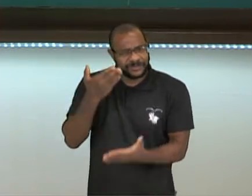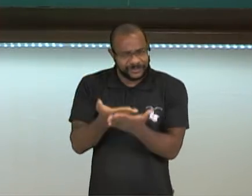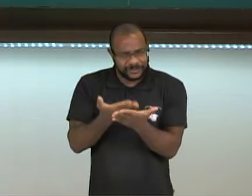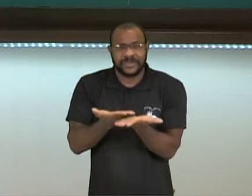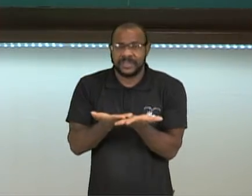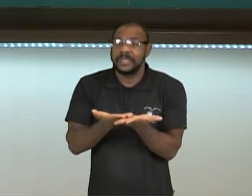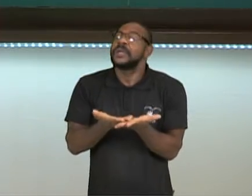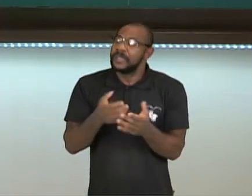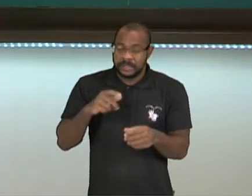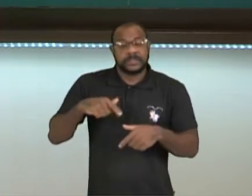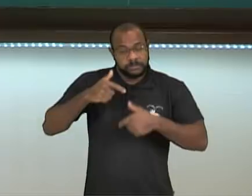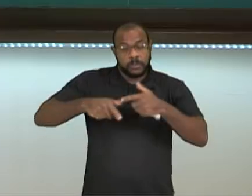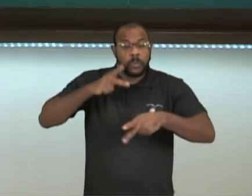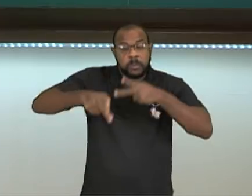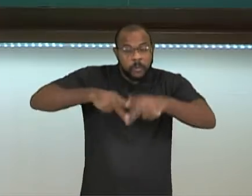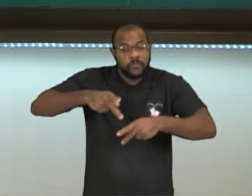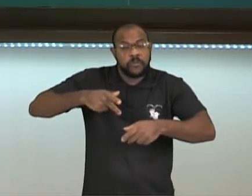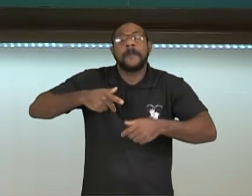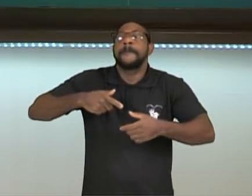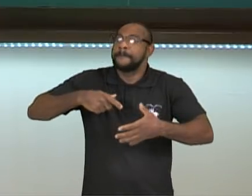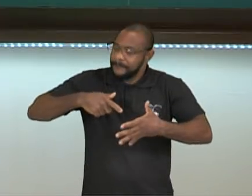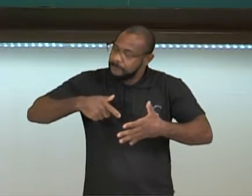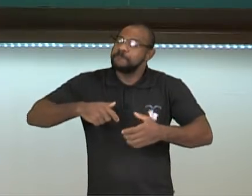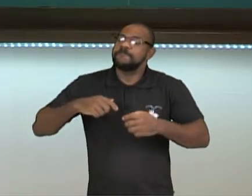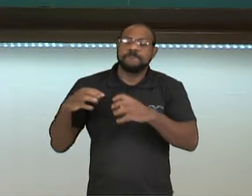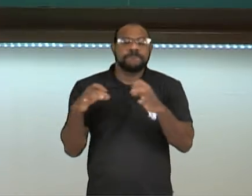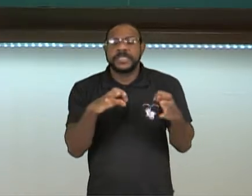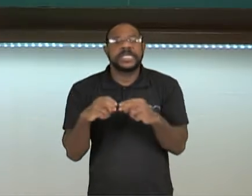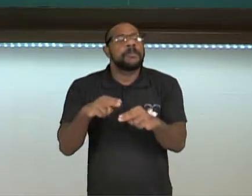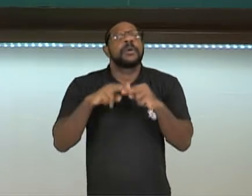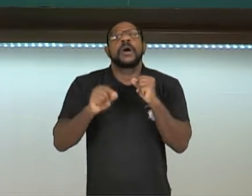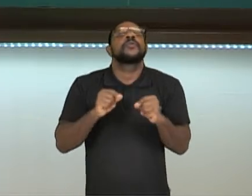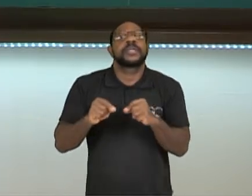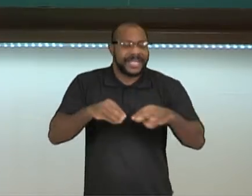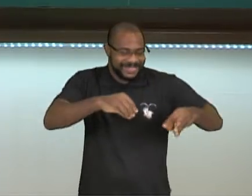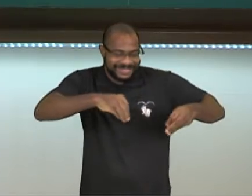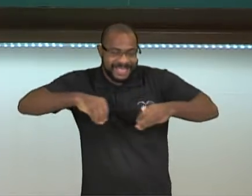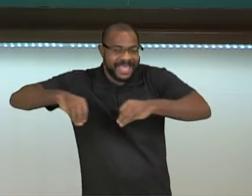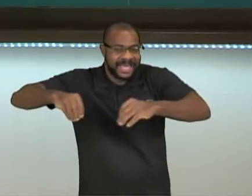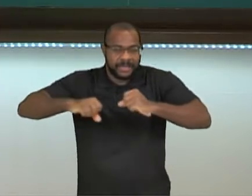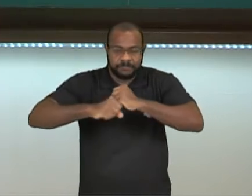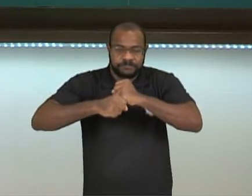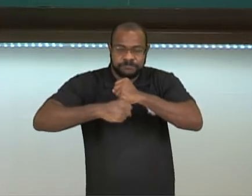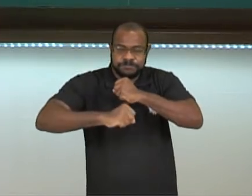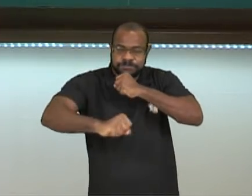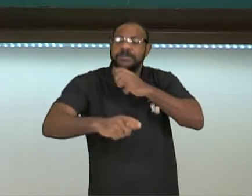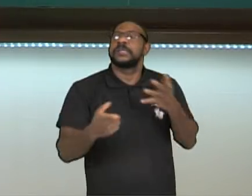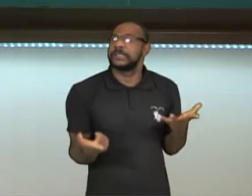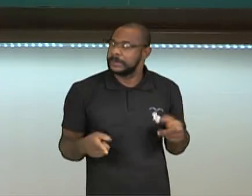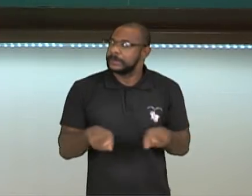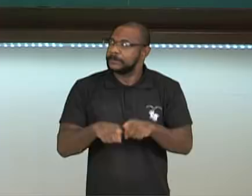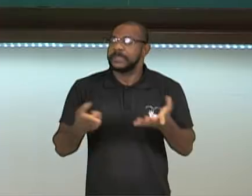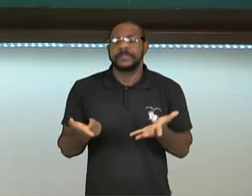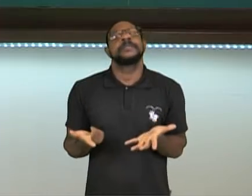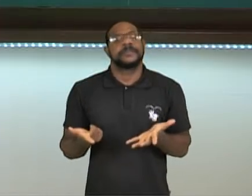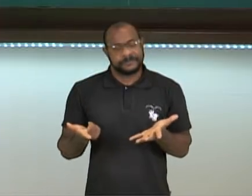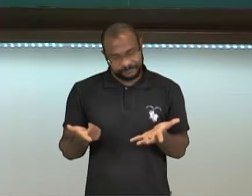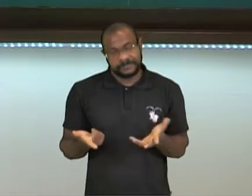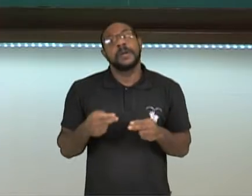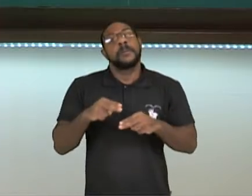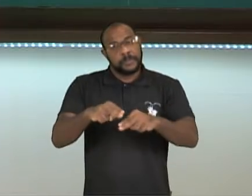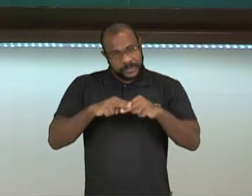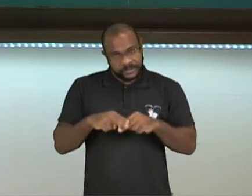por causa de terra, território, certo? E esse é um dos grandes motivos que levam aí as pessoas a